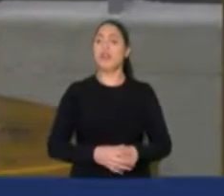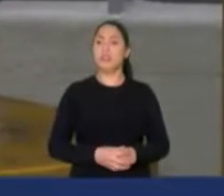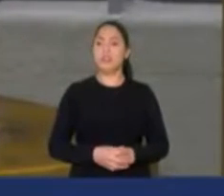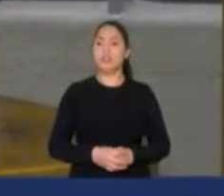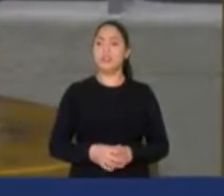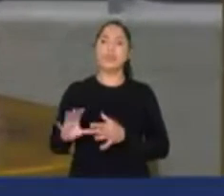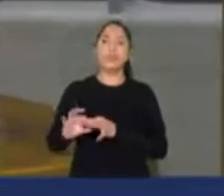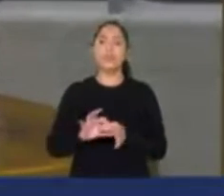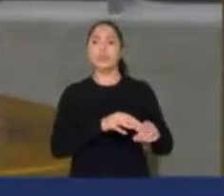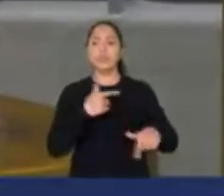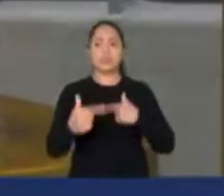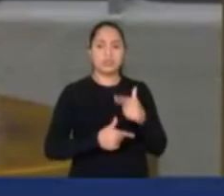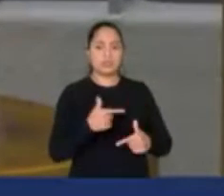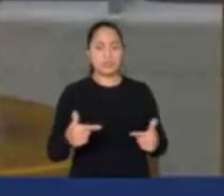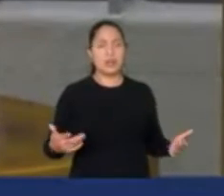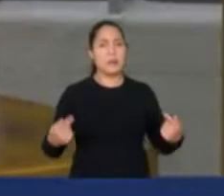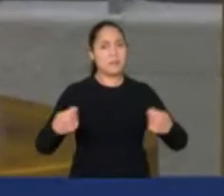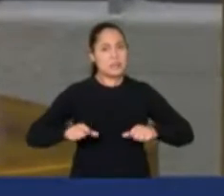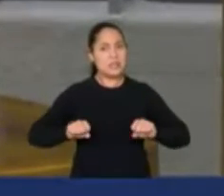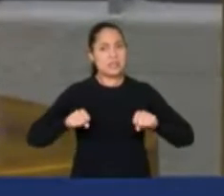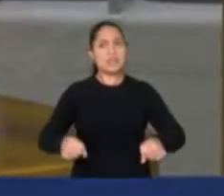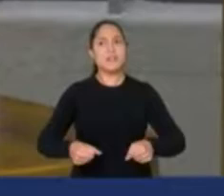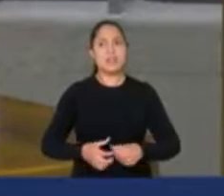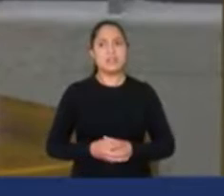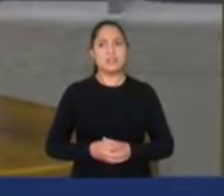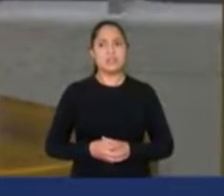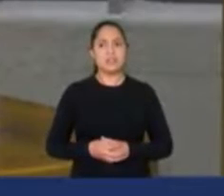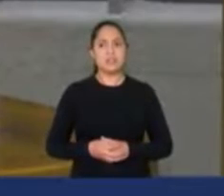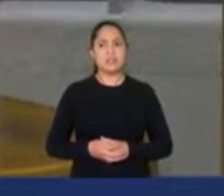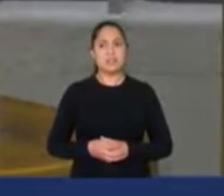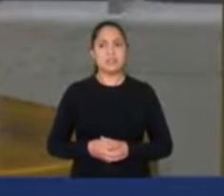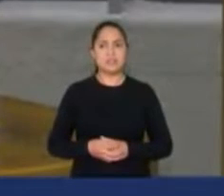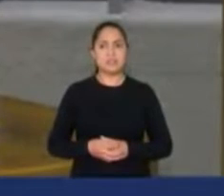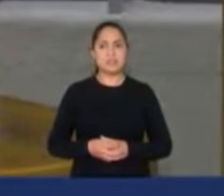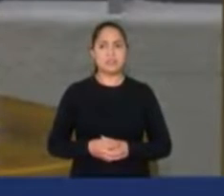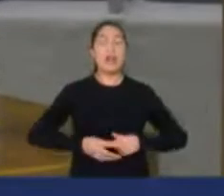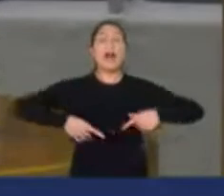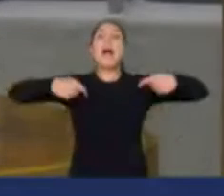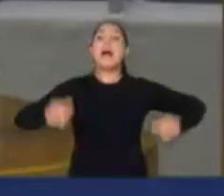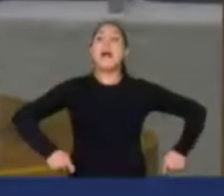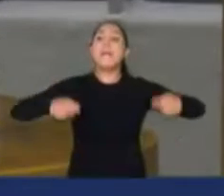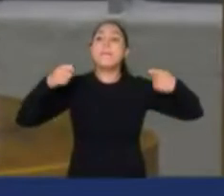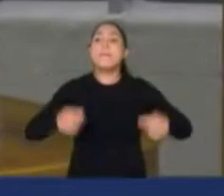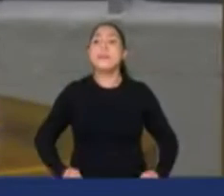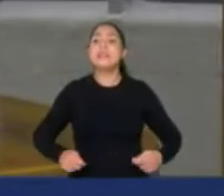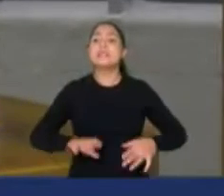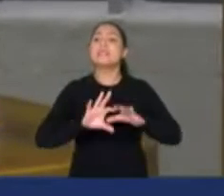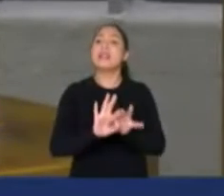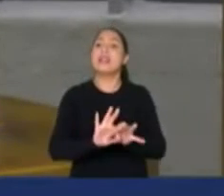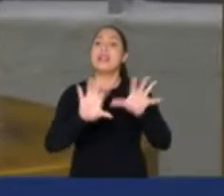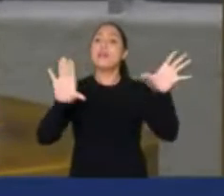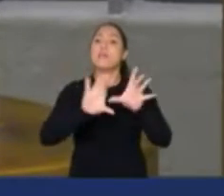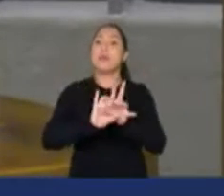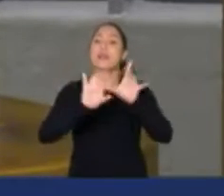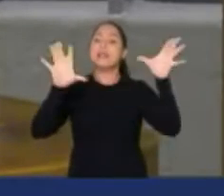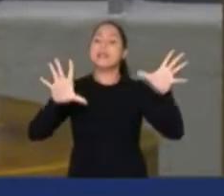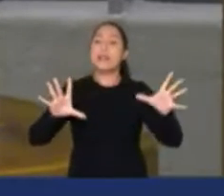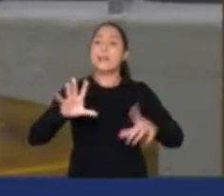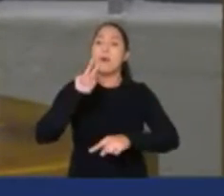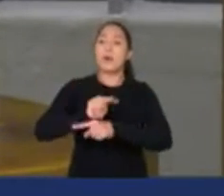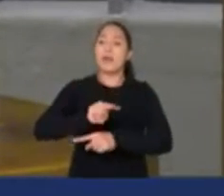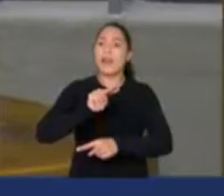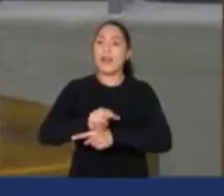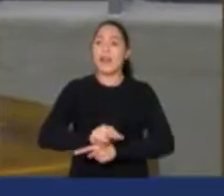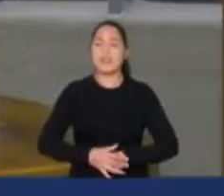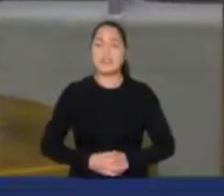e também a defesa dos militantes. É preciso preservar as liberdades democráticas, alertando no